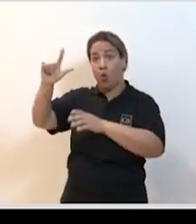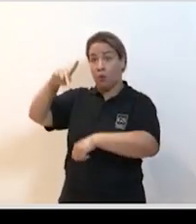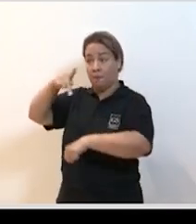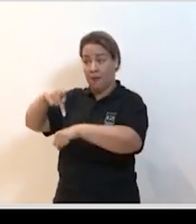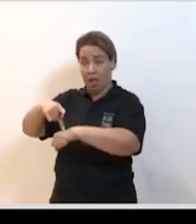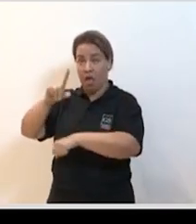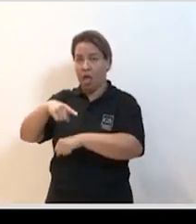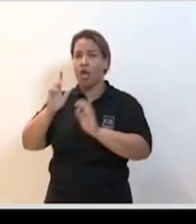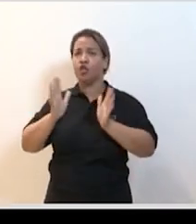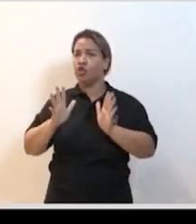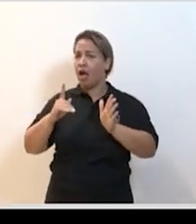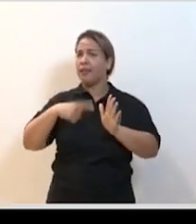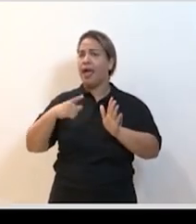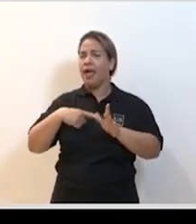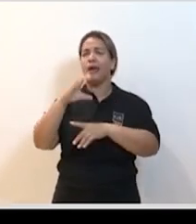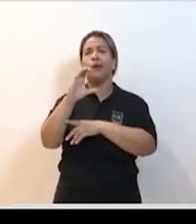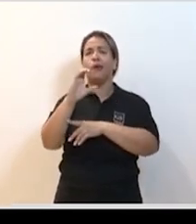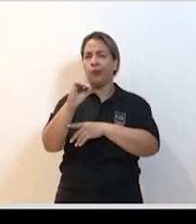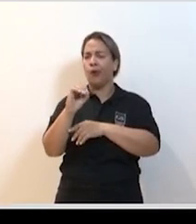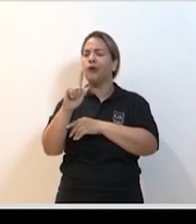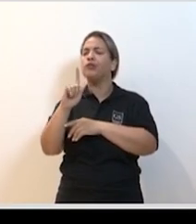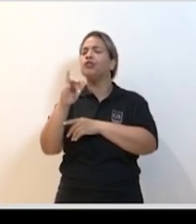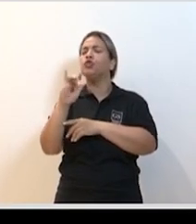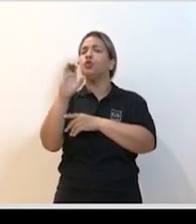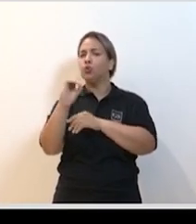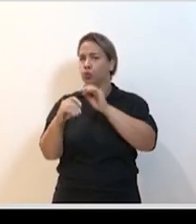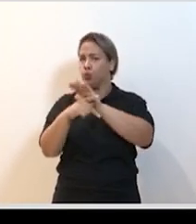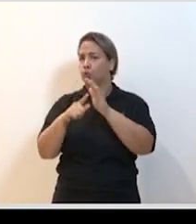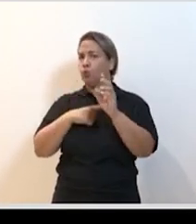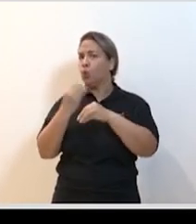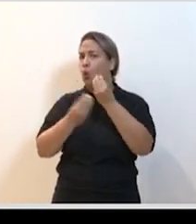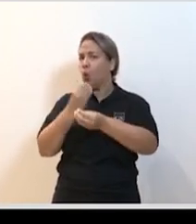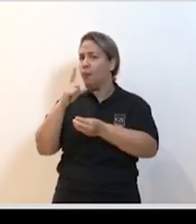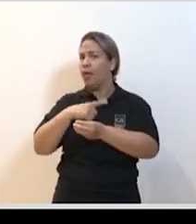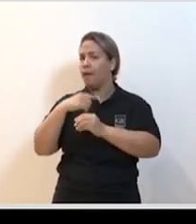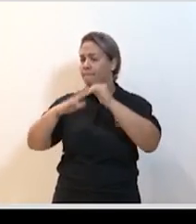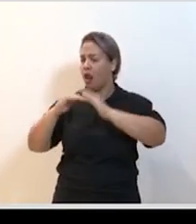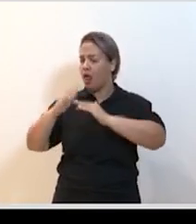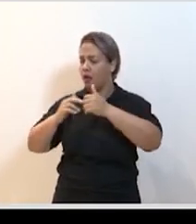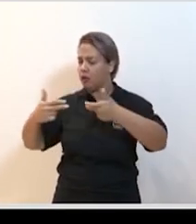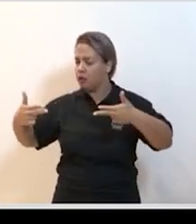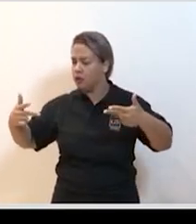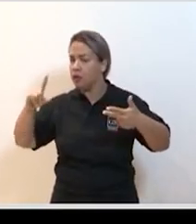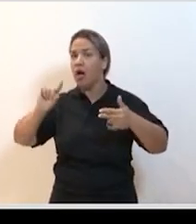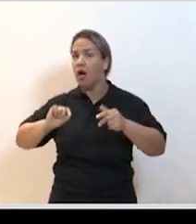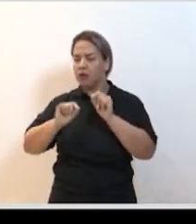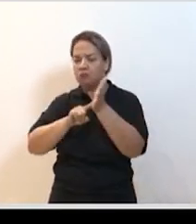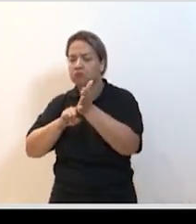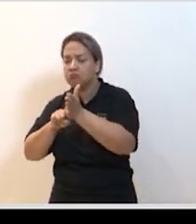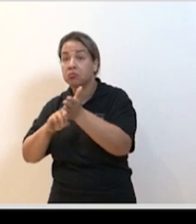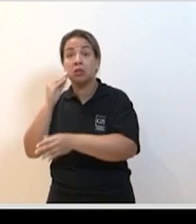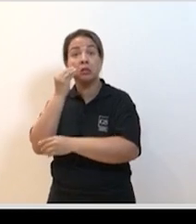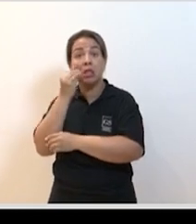já era capaz de ter acesso a esse código e, de posse do acesso a esse código, produzir testes diagnósticos. Por isso que